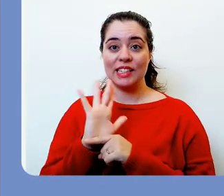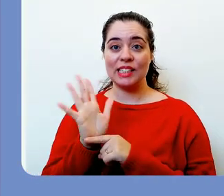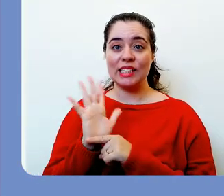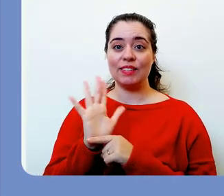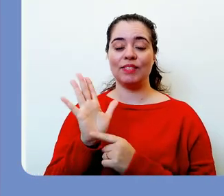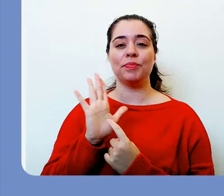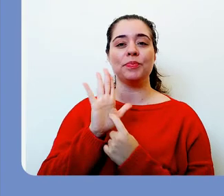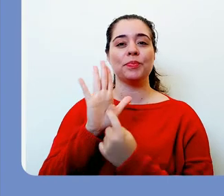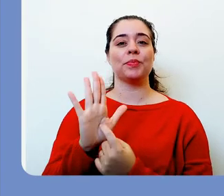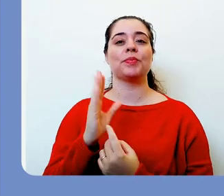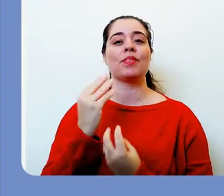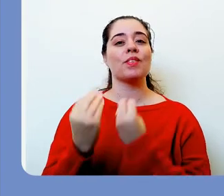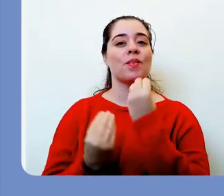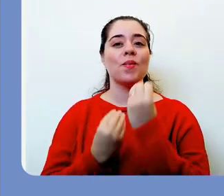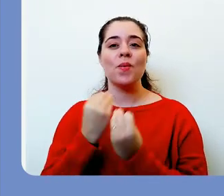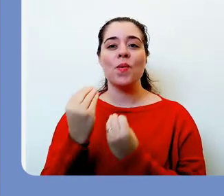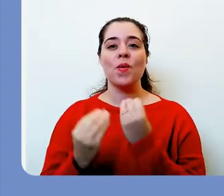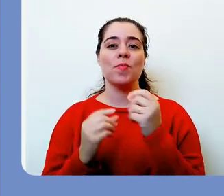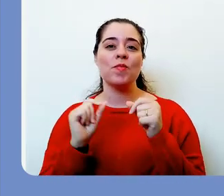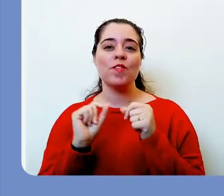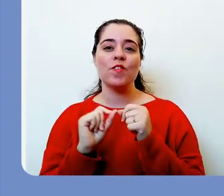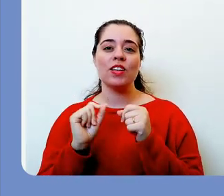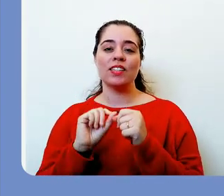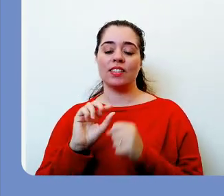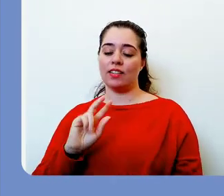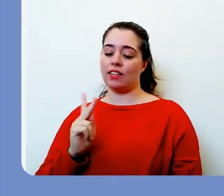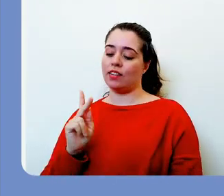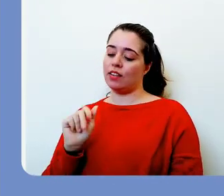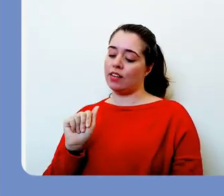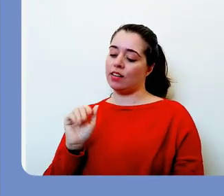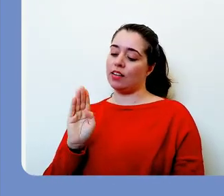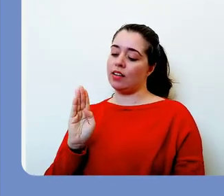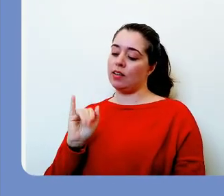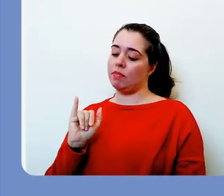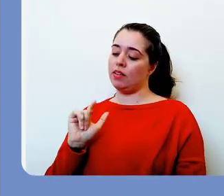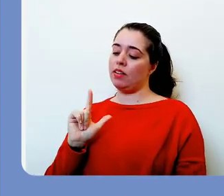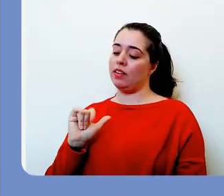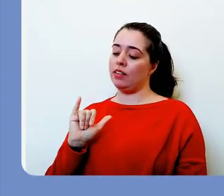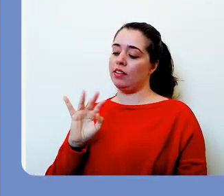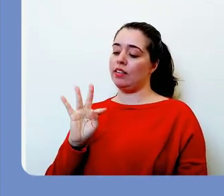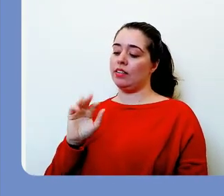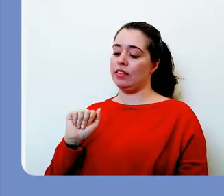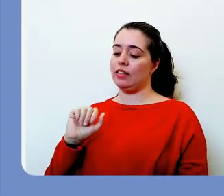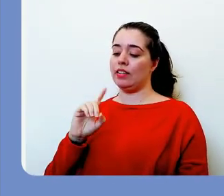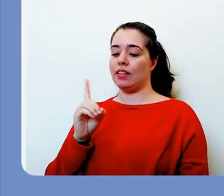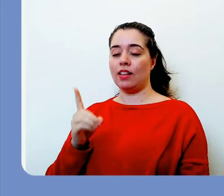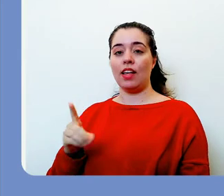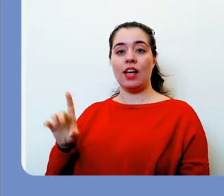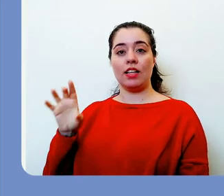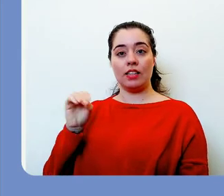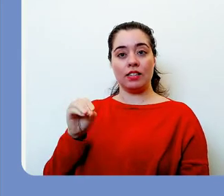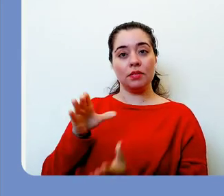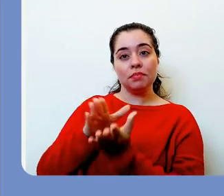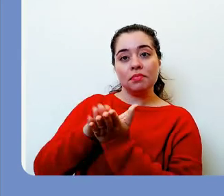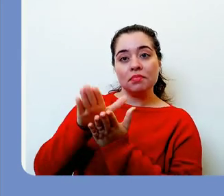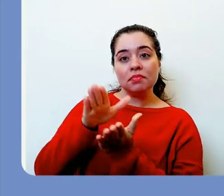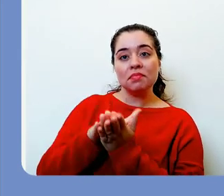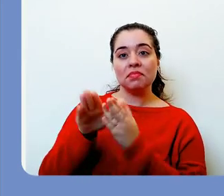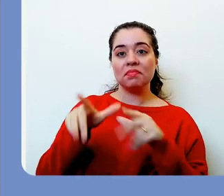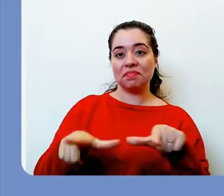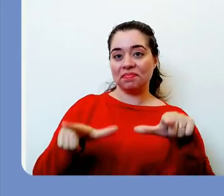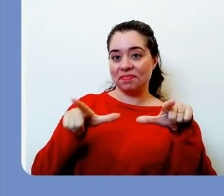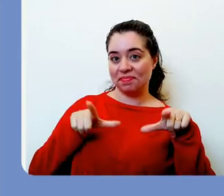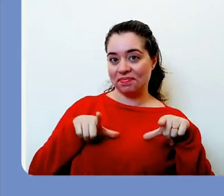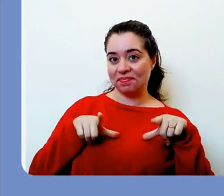Nesse vídeo eu vou te mostrar como realizar a sincronização de participantes certificáveis. No